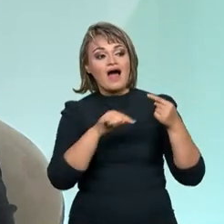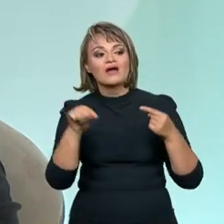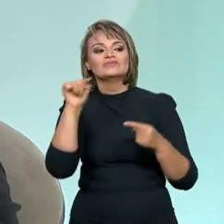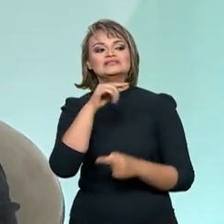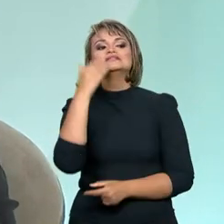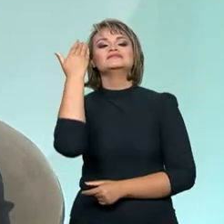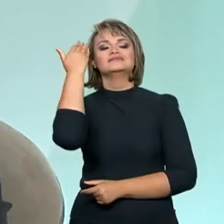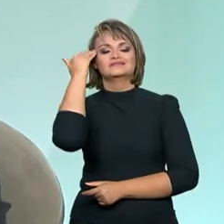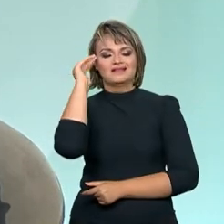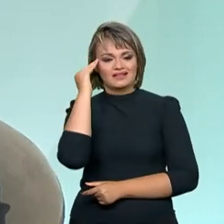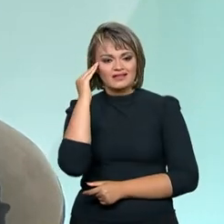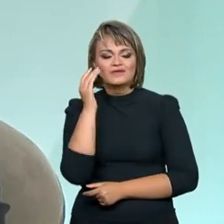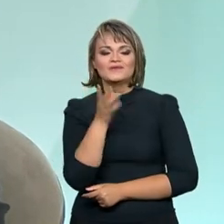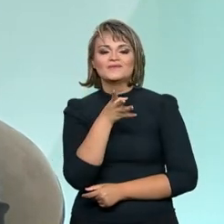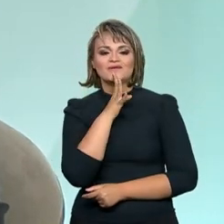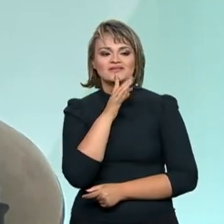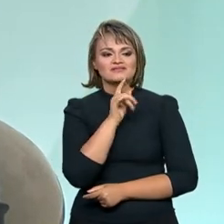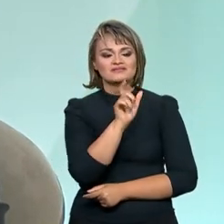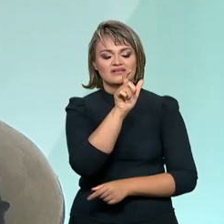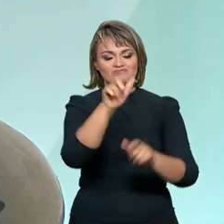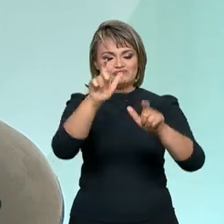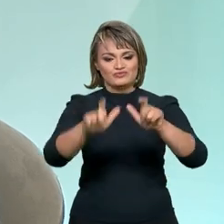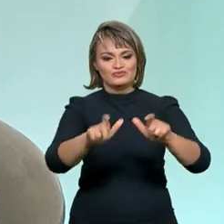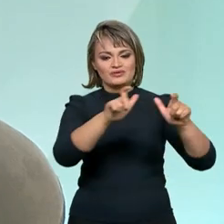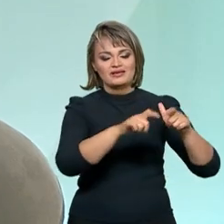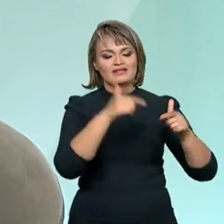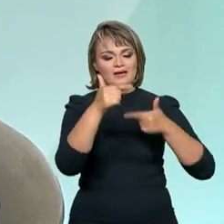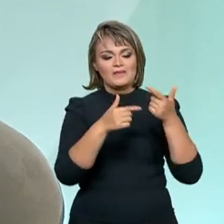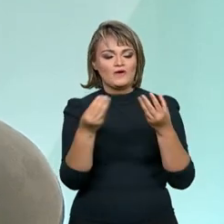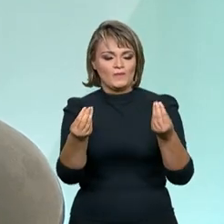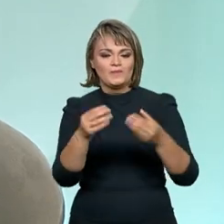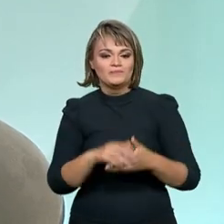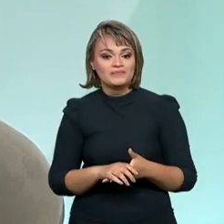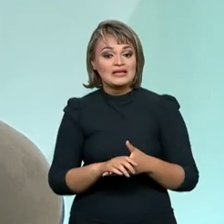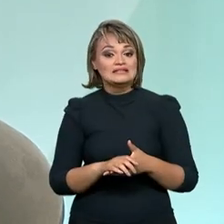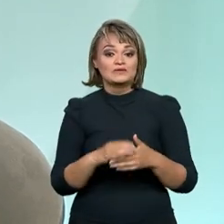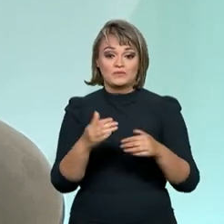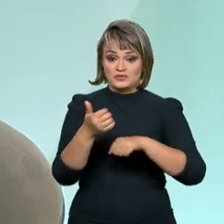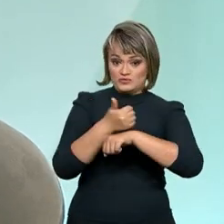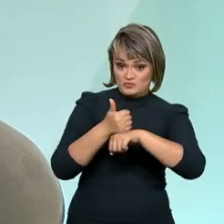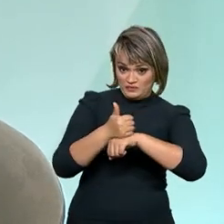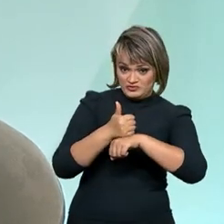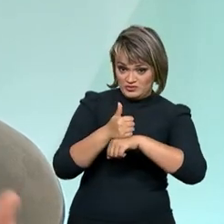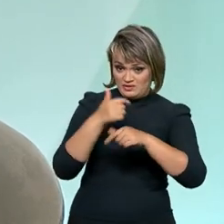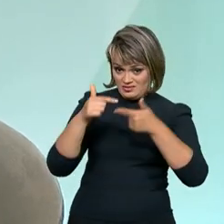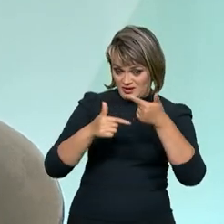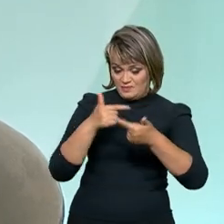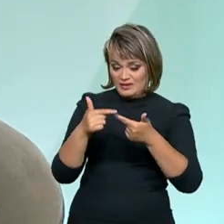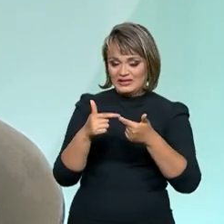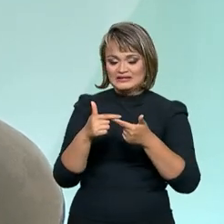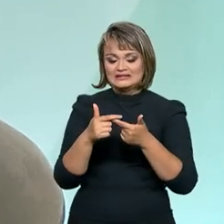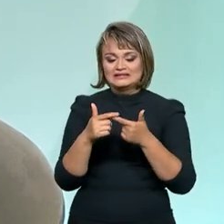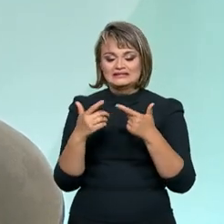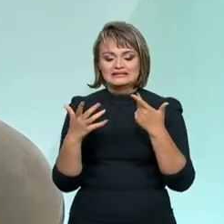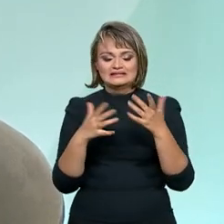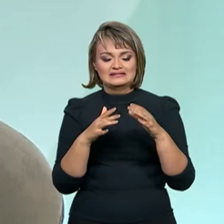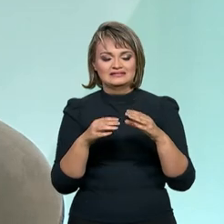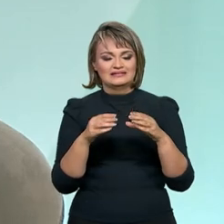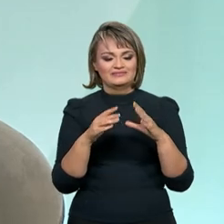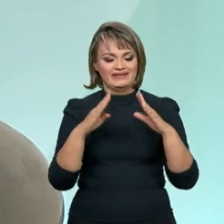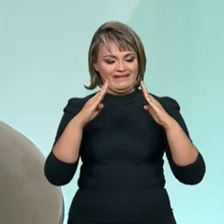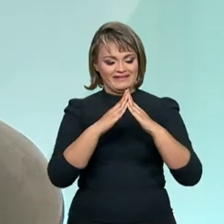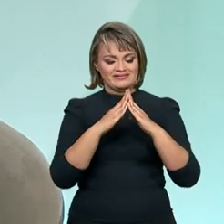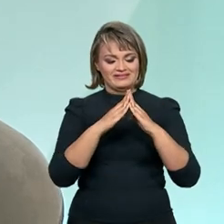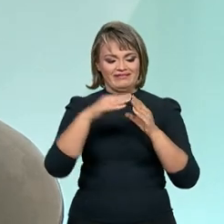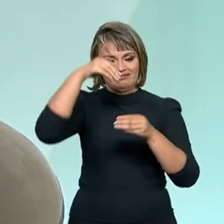modernização aí do seu agir profissional. Então, também os servidores e profissionais que ficaram numa condição de maior isolamento